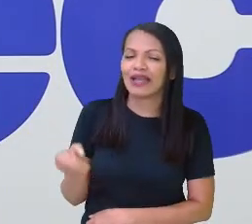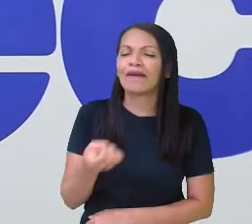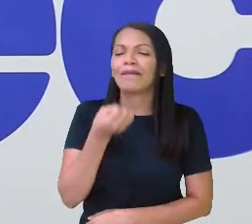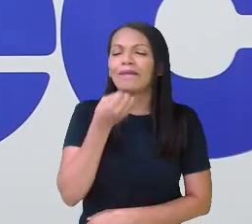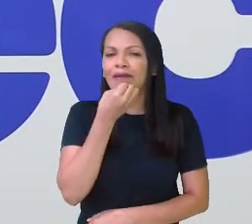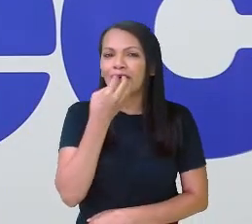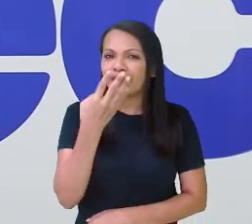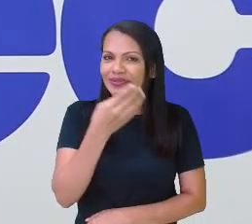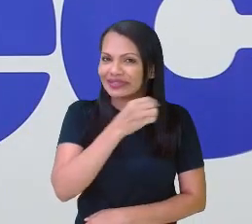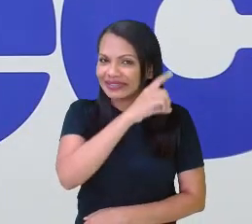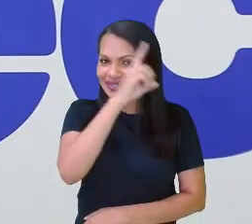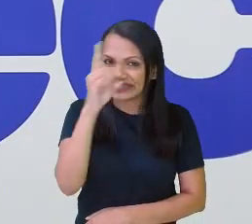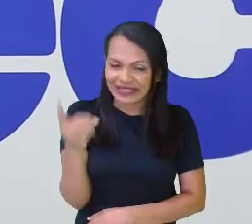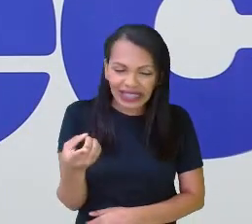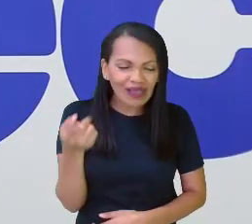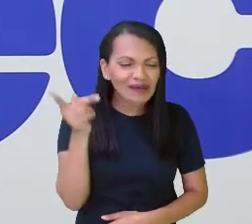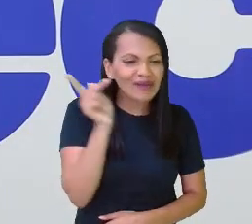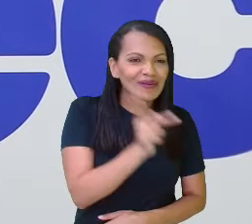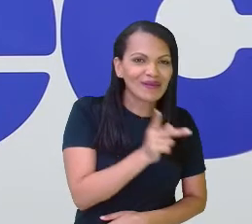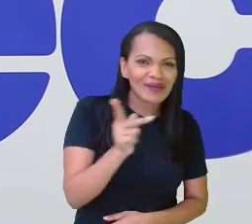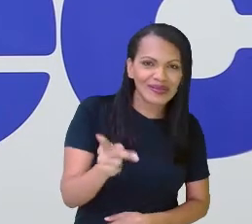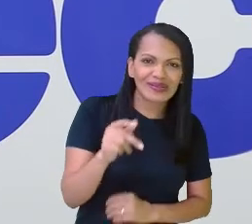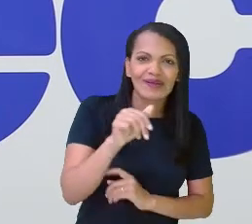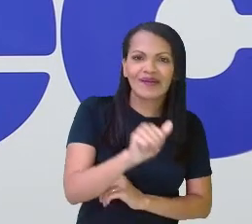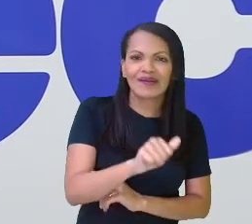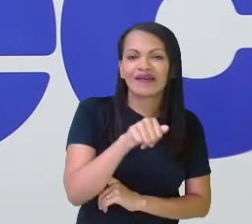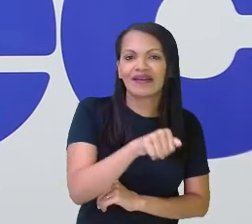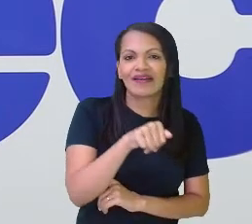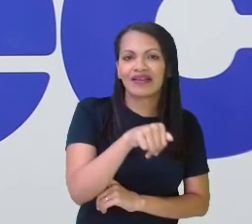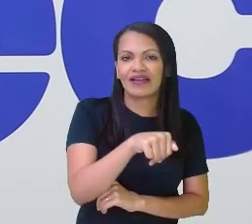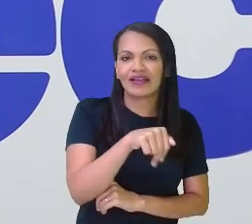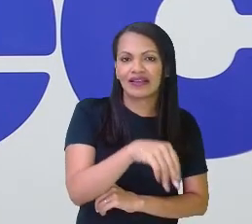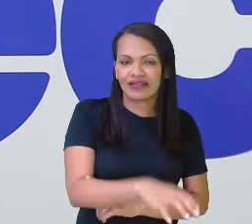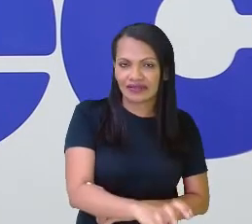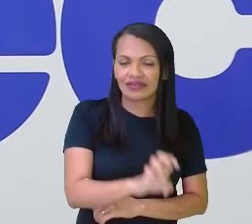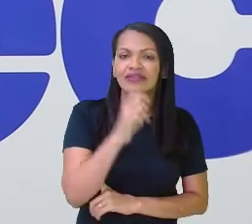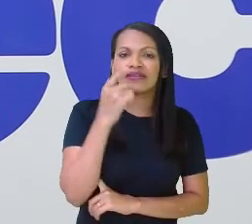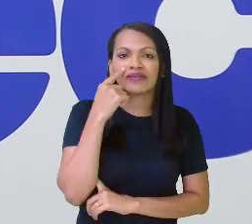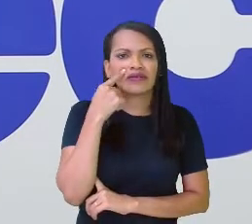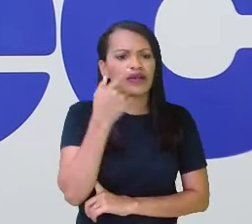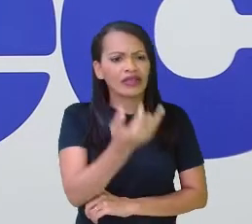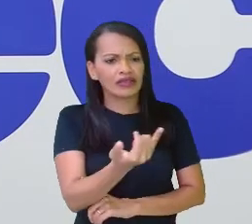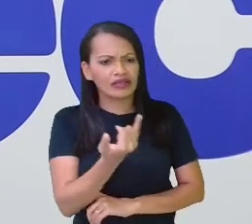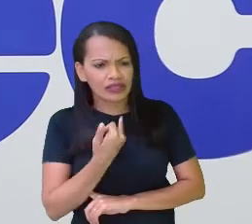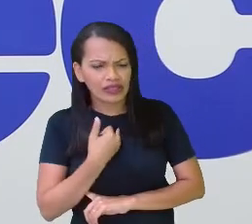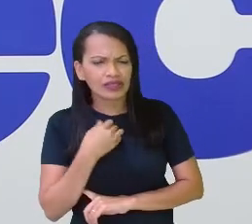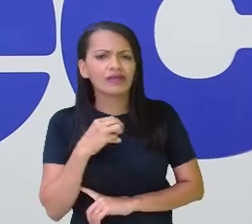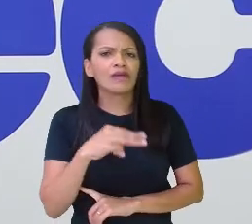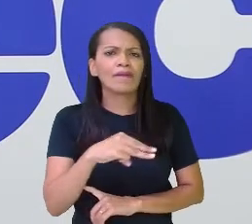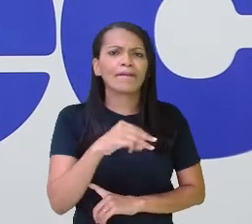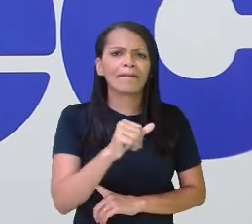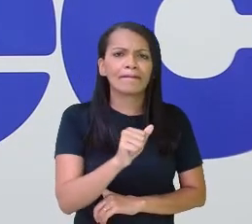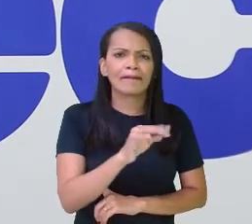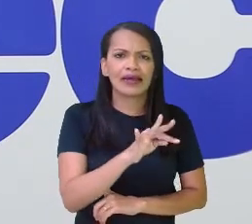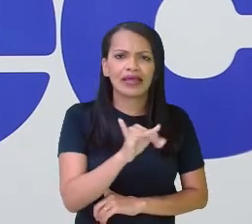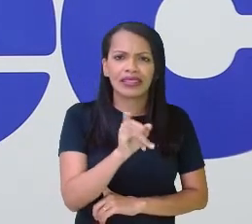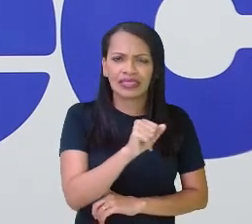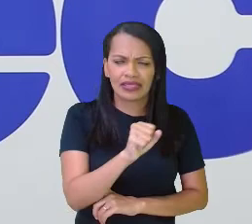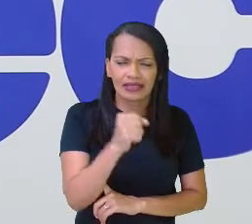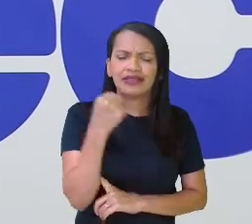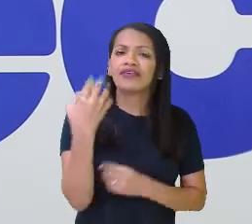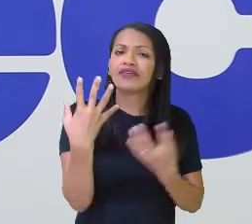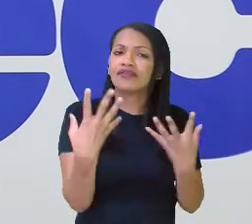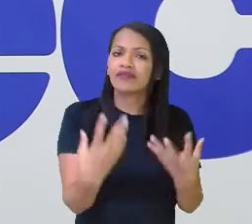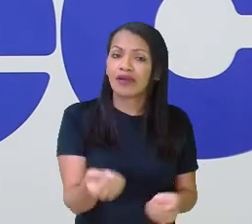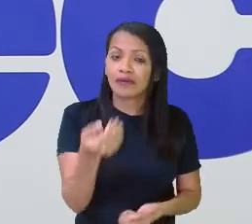A Anne já está aqui lhe deixando bom dia, professora. Olha, a Anne maravilhosa. acho que é a matéria, né? A Anne, se for, diz aí também. Se não for, amamos do mesmo jeito. Exatamente.